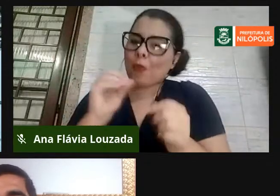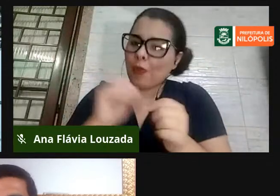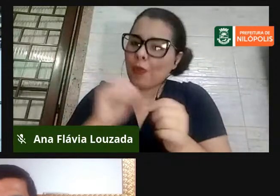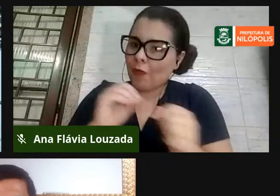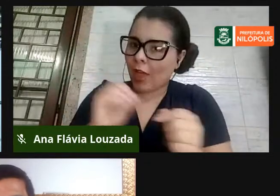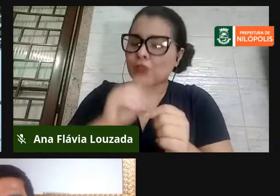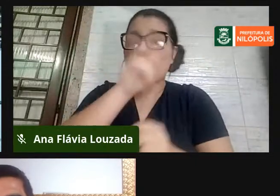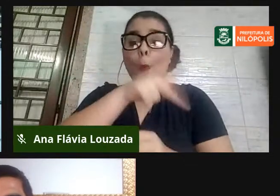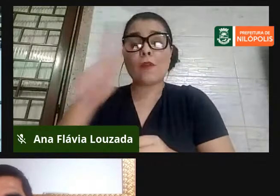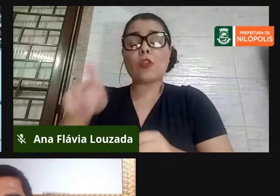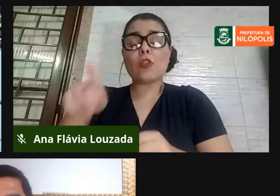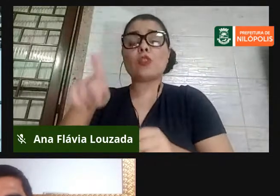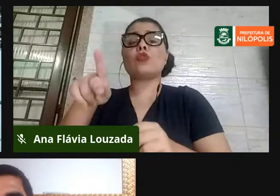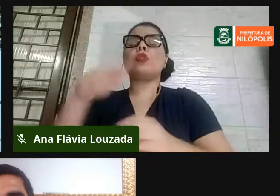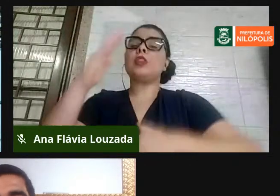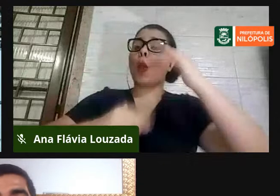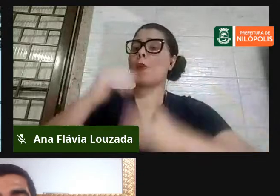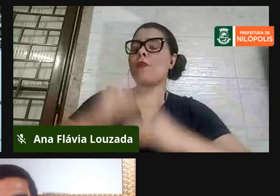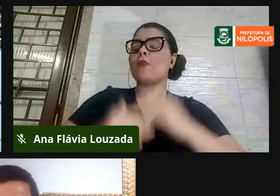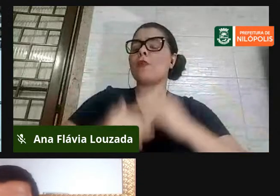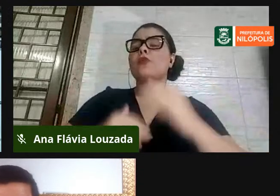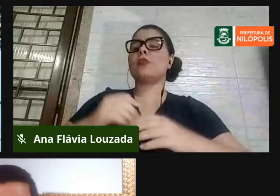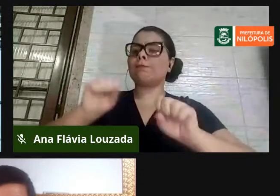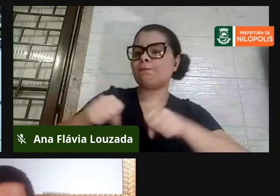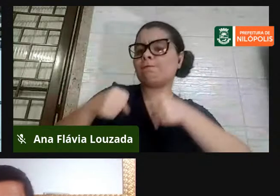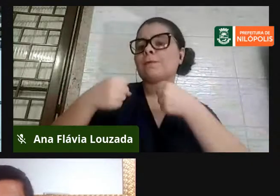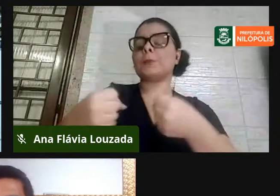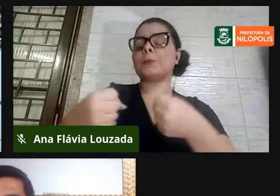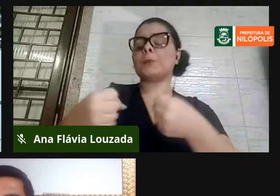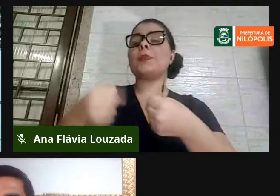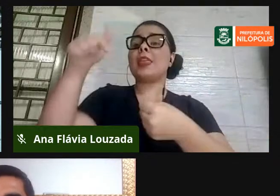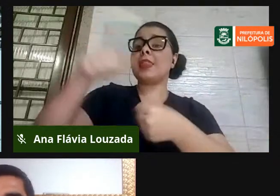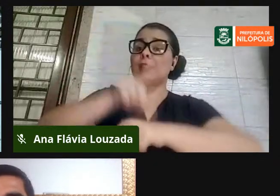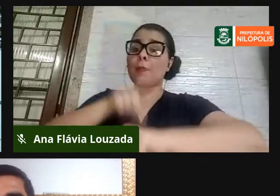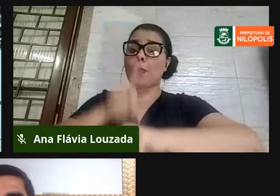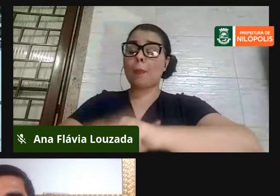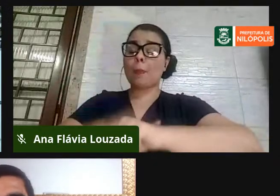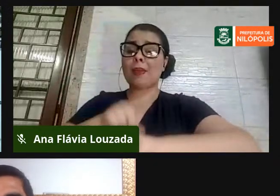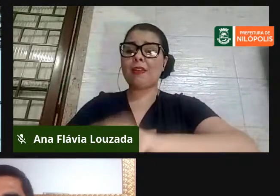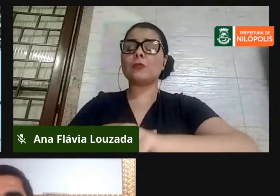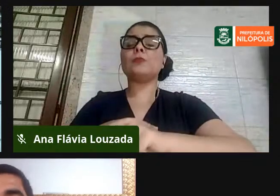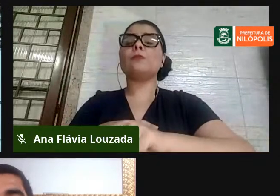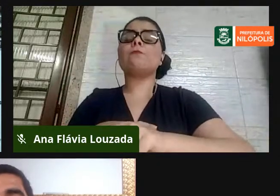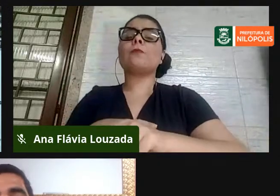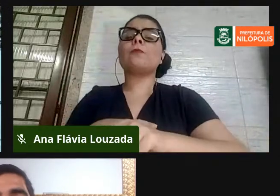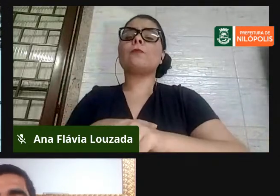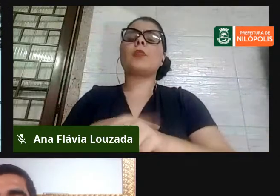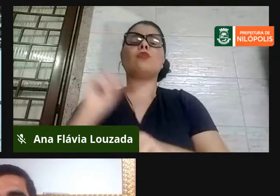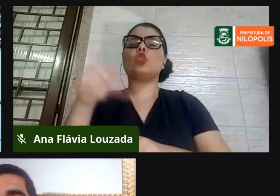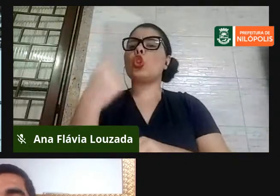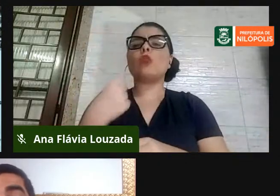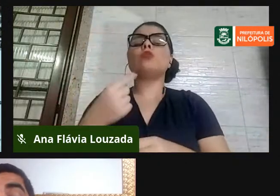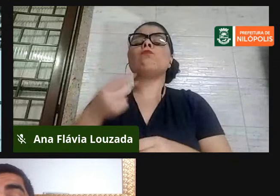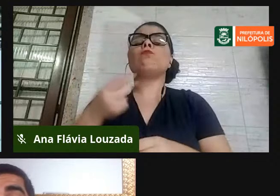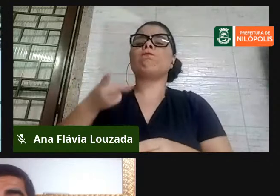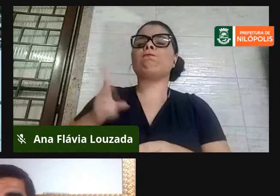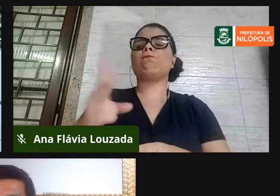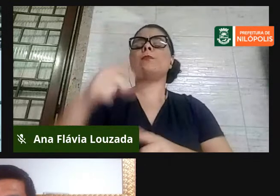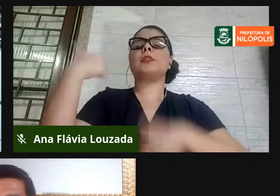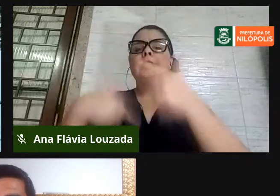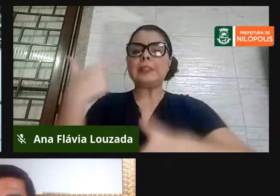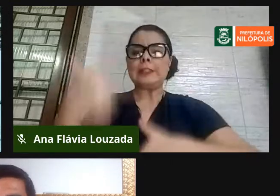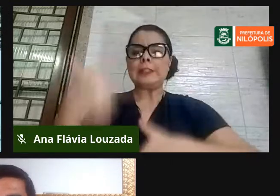profissionais muito dedicados e empenhados. Nesse momento de crise, não deixamos de fazer o nosso papel com